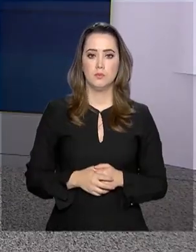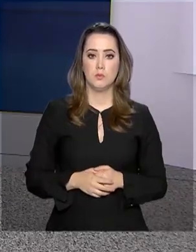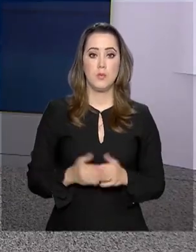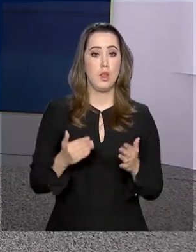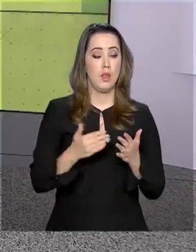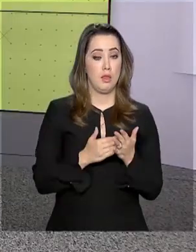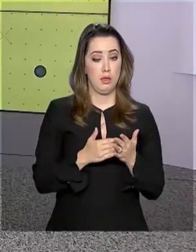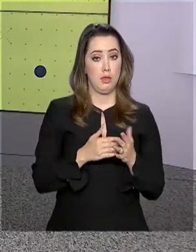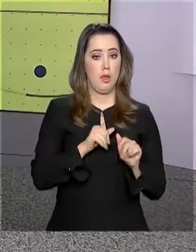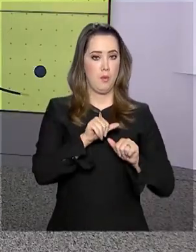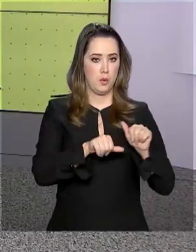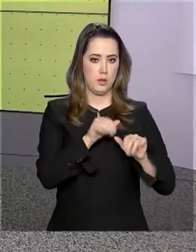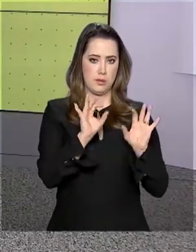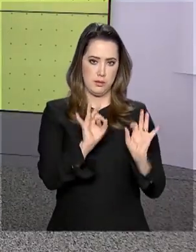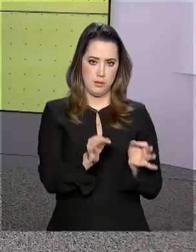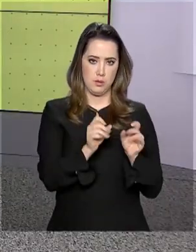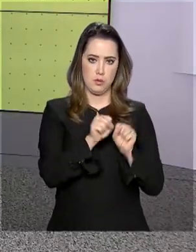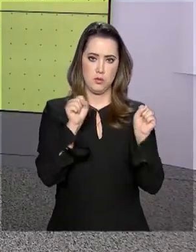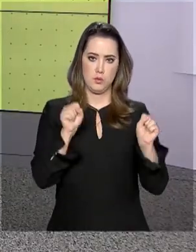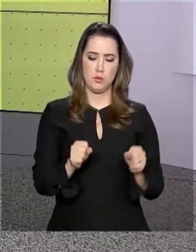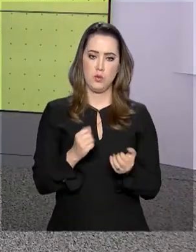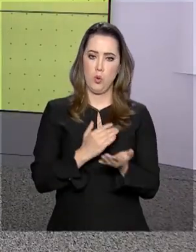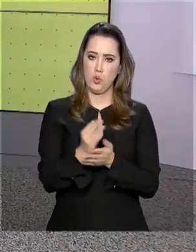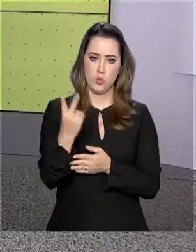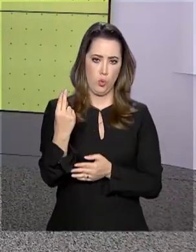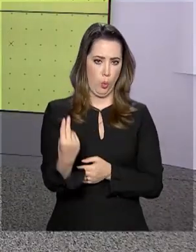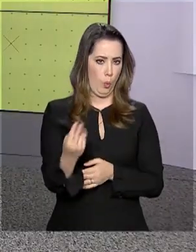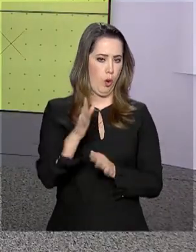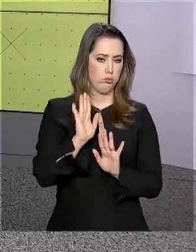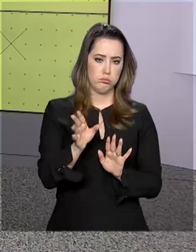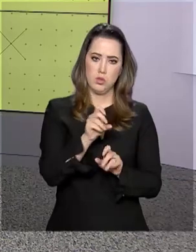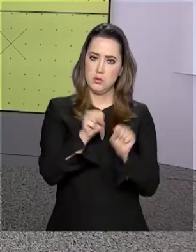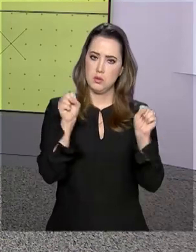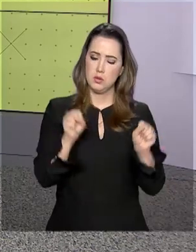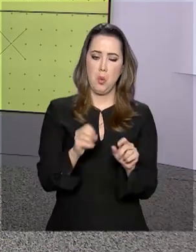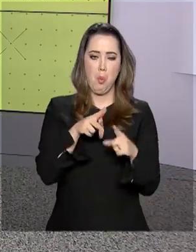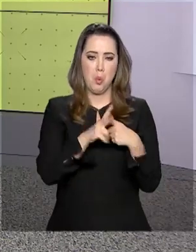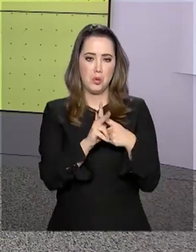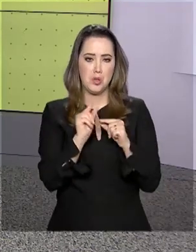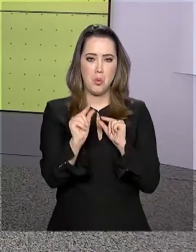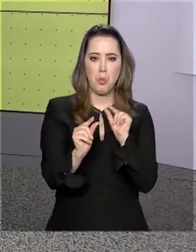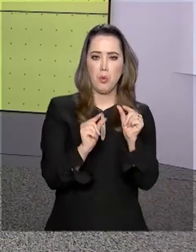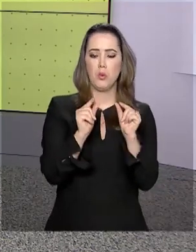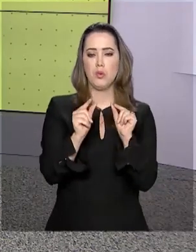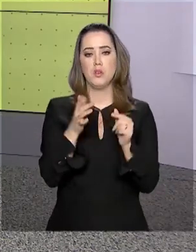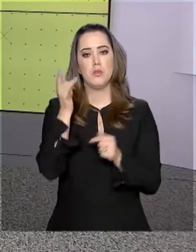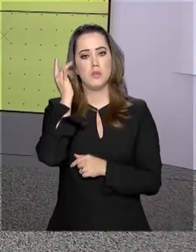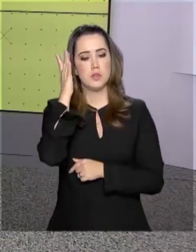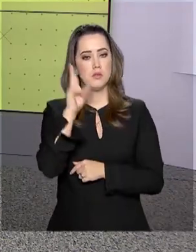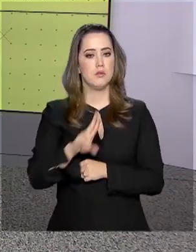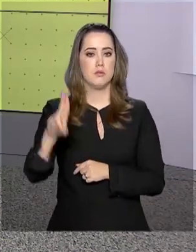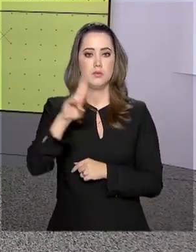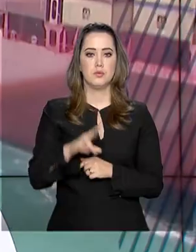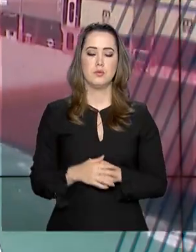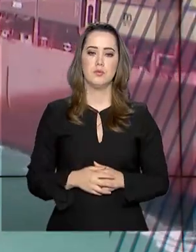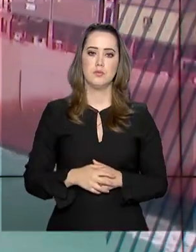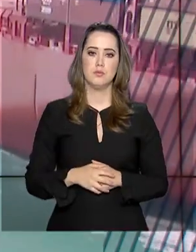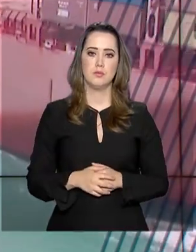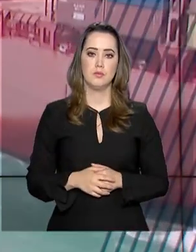Até a modificação definitiva, o sistema permanece operando com algumas modificações que vão facilitar o uso.